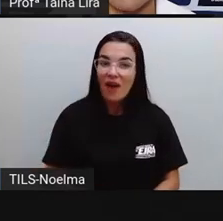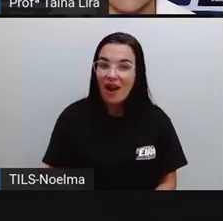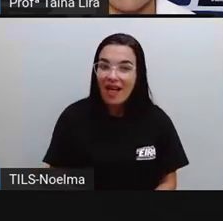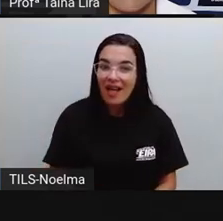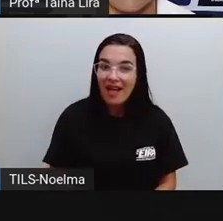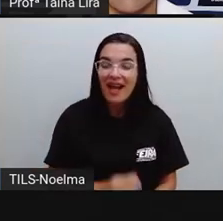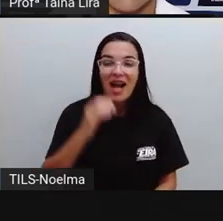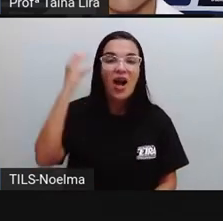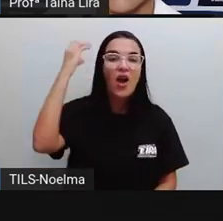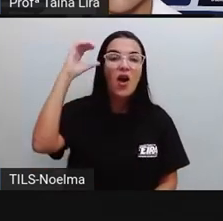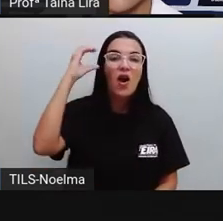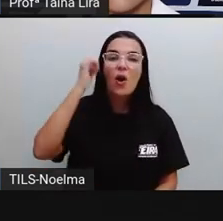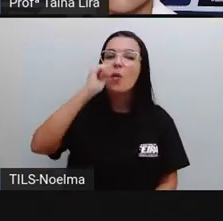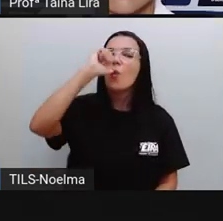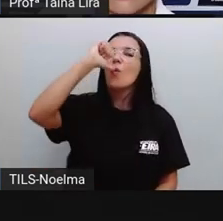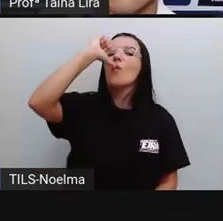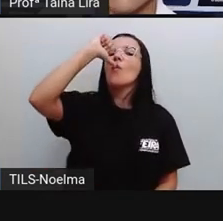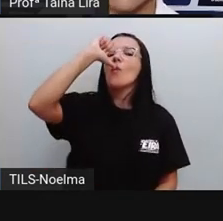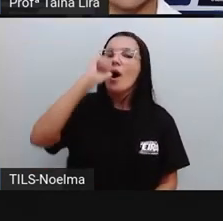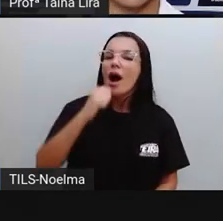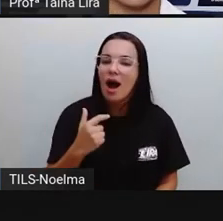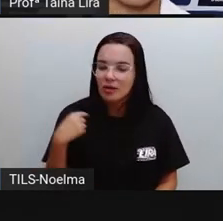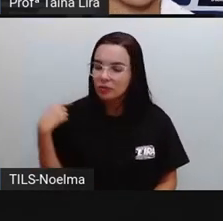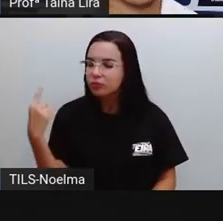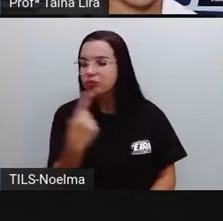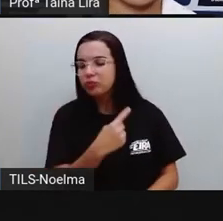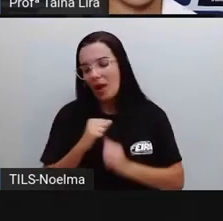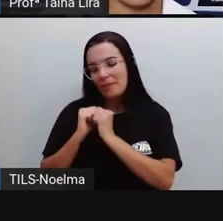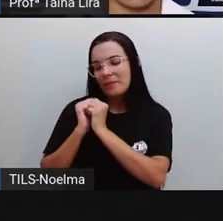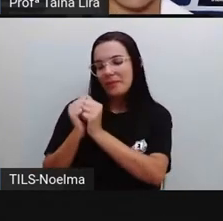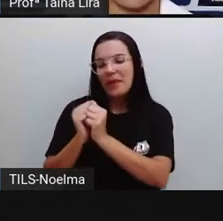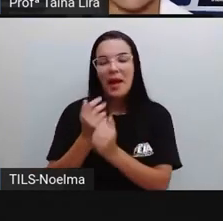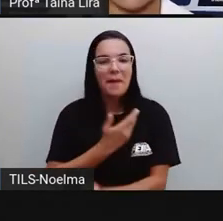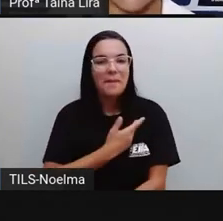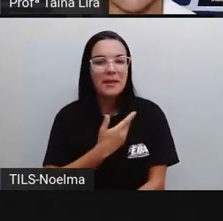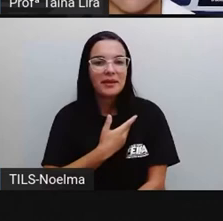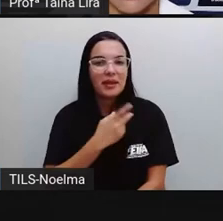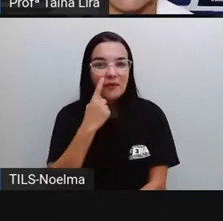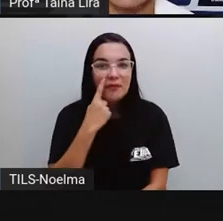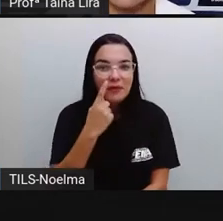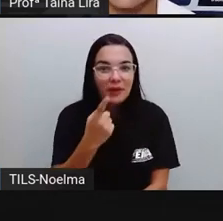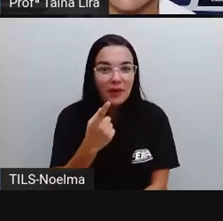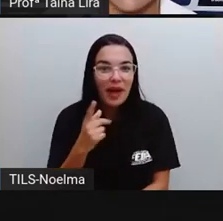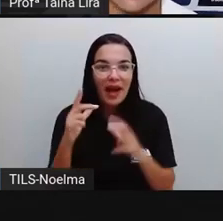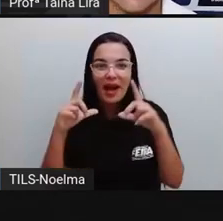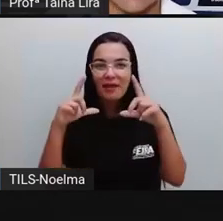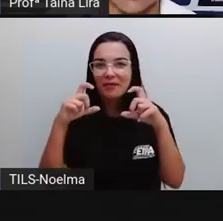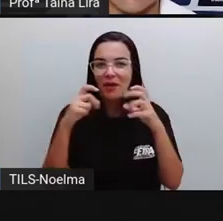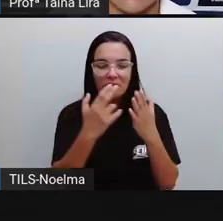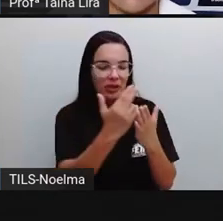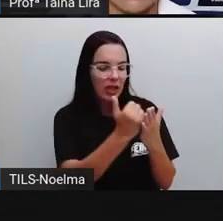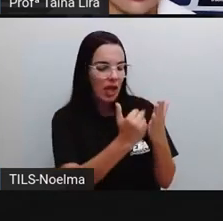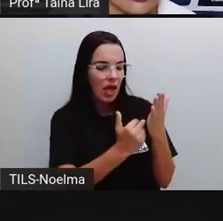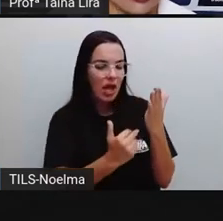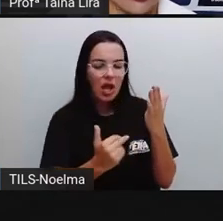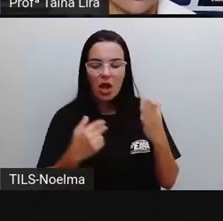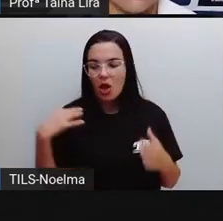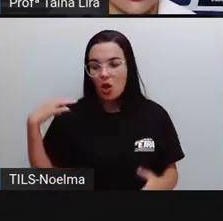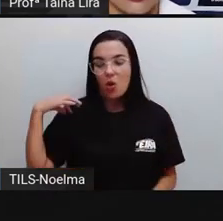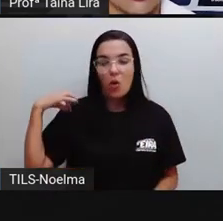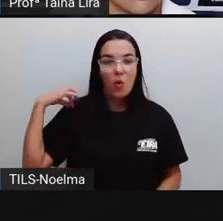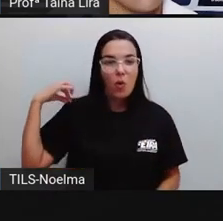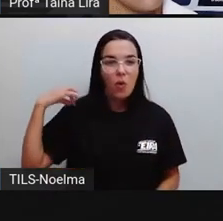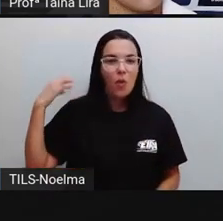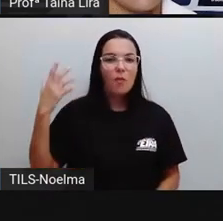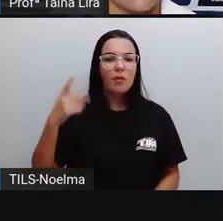Ó, beba Coca-Cola entre amigos. Então, ele é mais antigo, observem que até a roupa das pessoas,